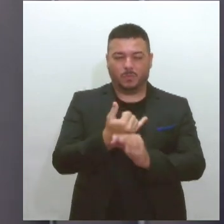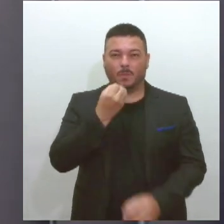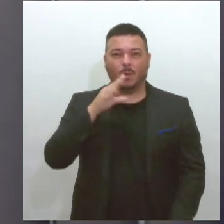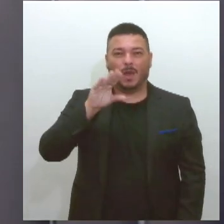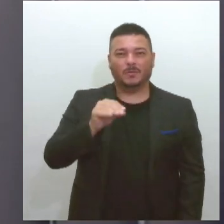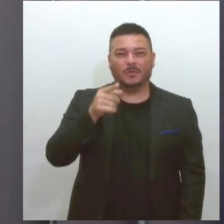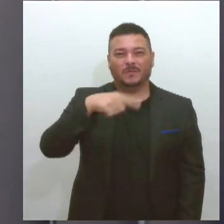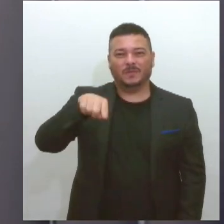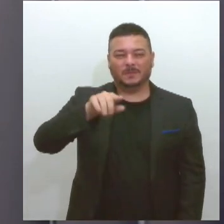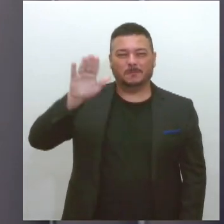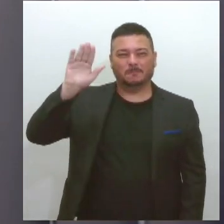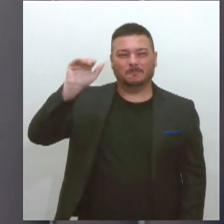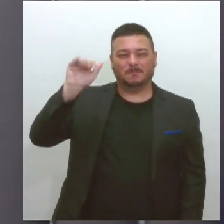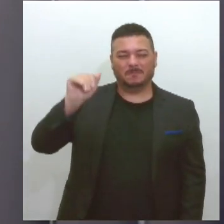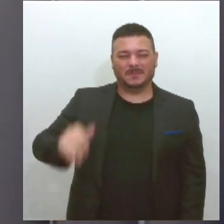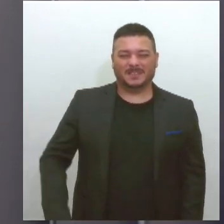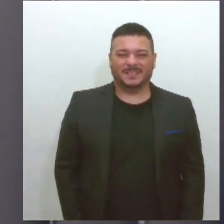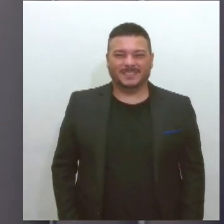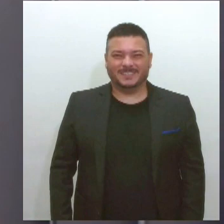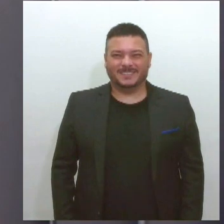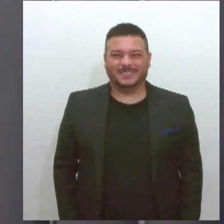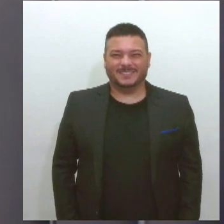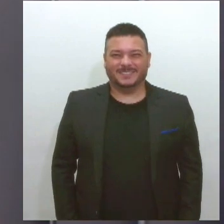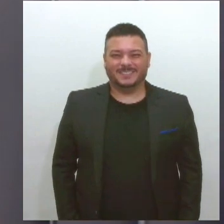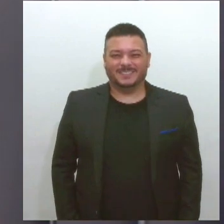e um ótimo fim de semana Até a próxima